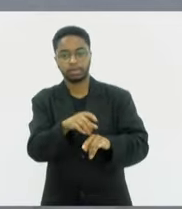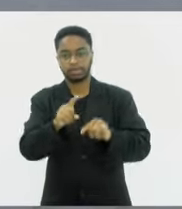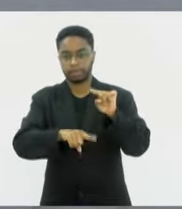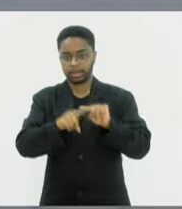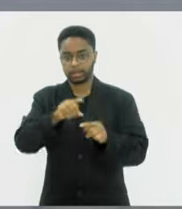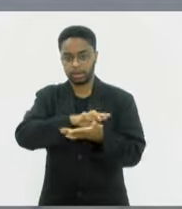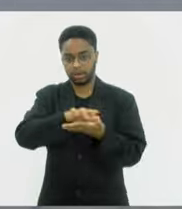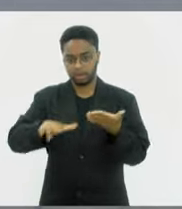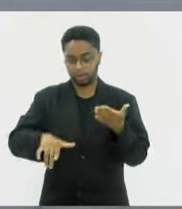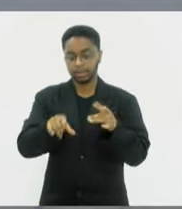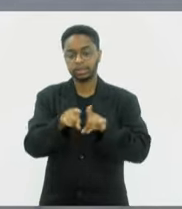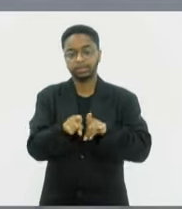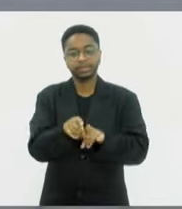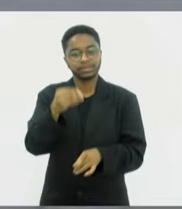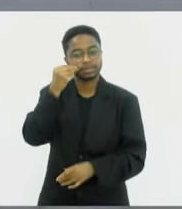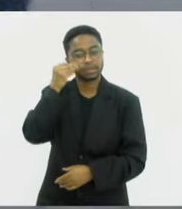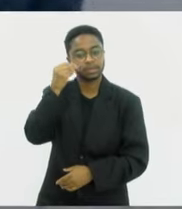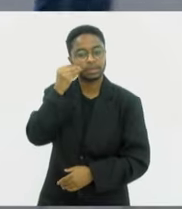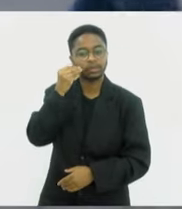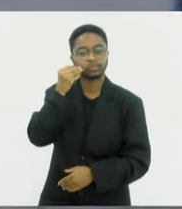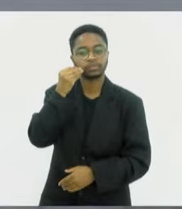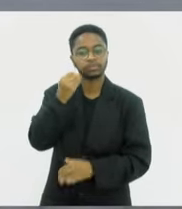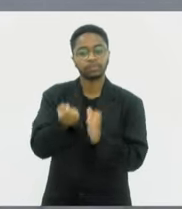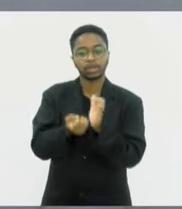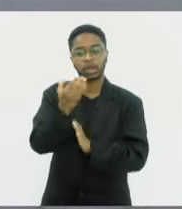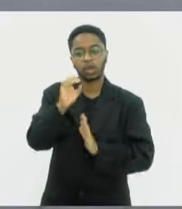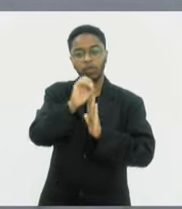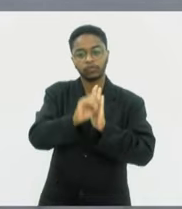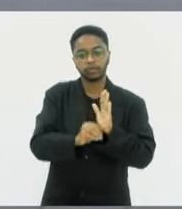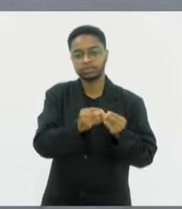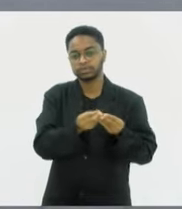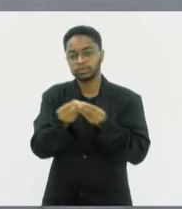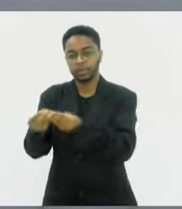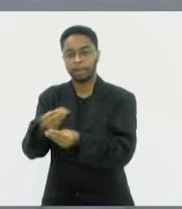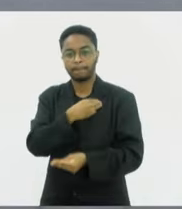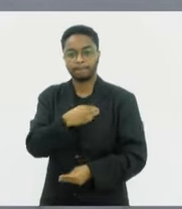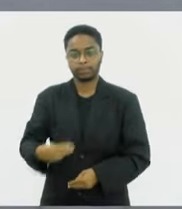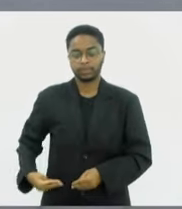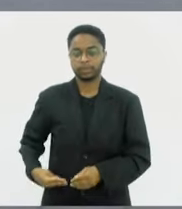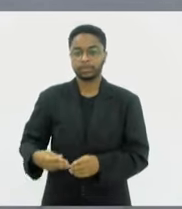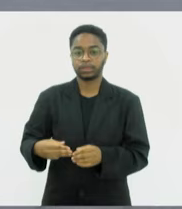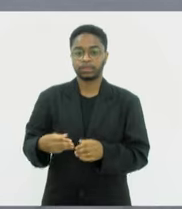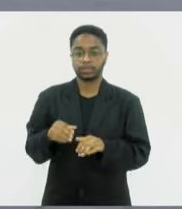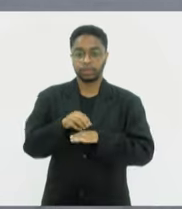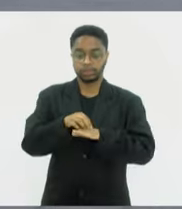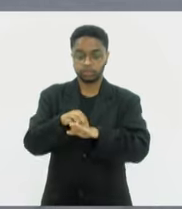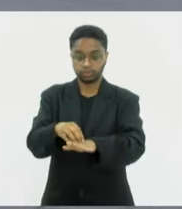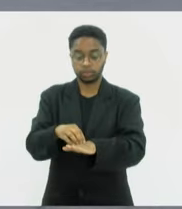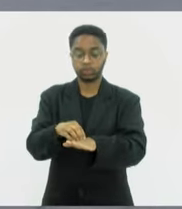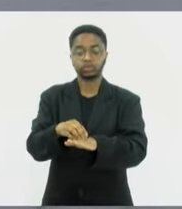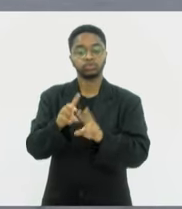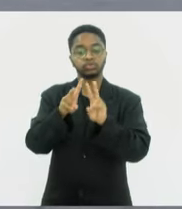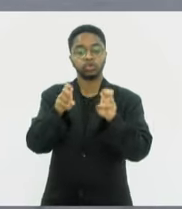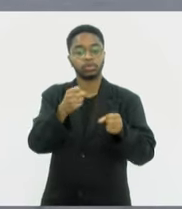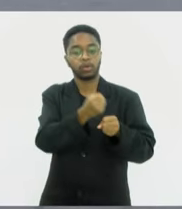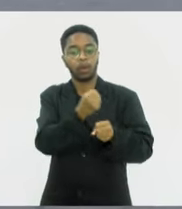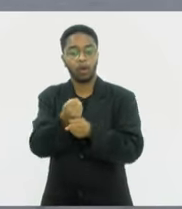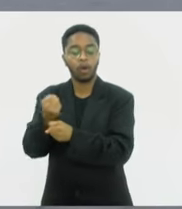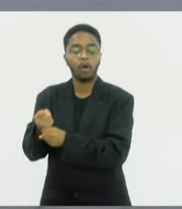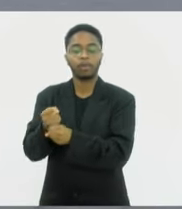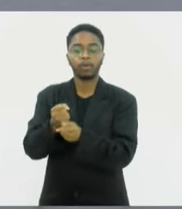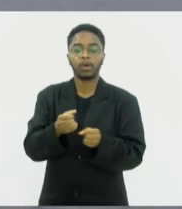tentando cogitar um ofício para o ministro do transporte em relação à Estrada de Ferro 118, que já consta do nosso